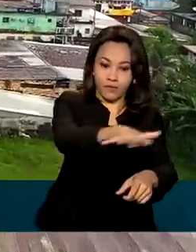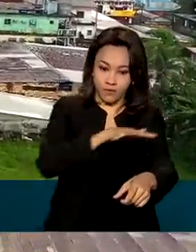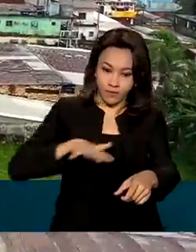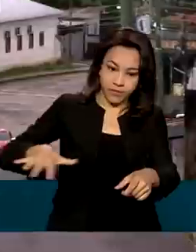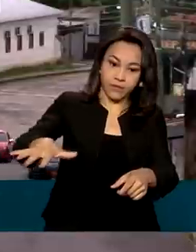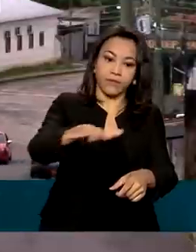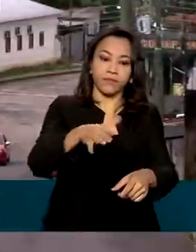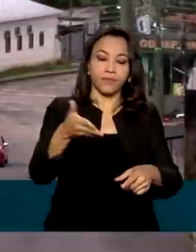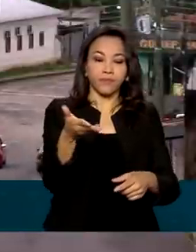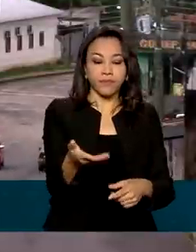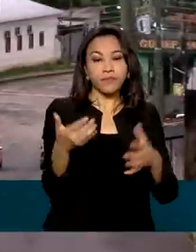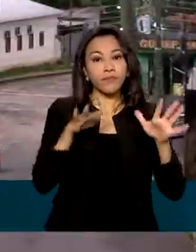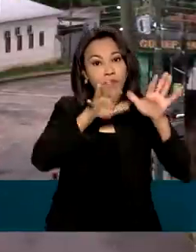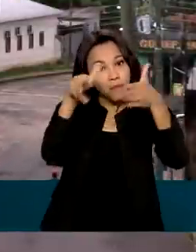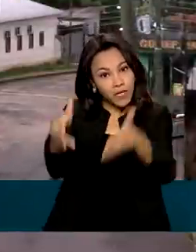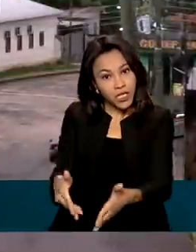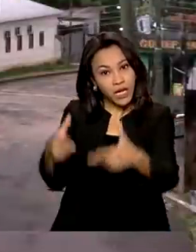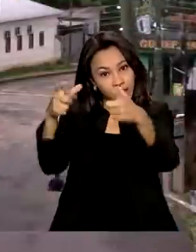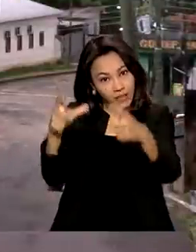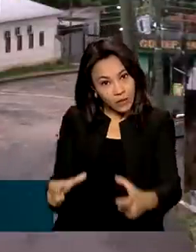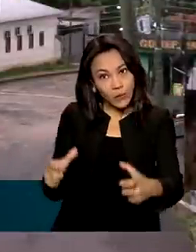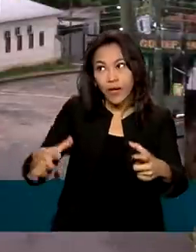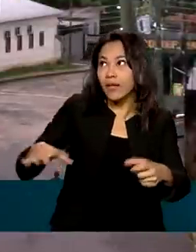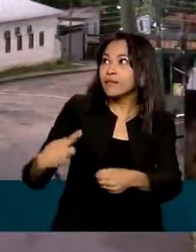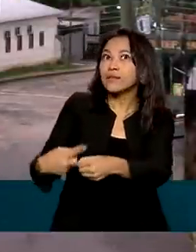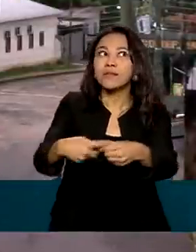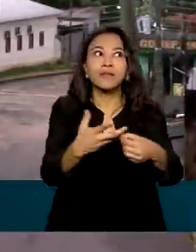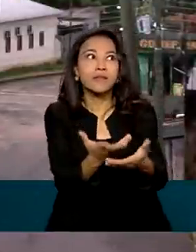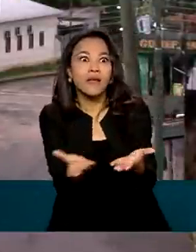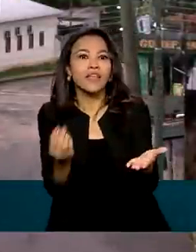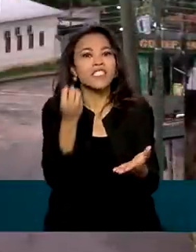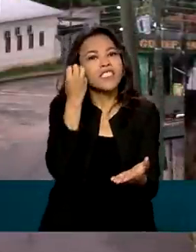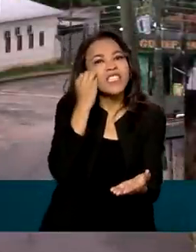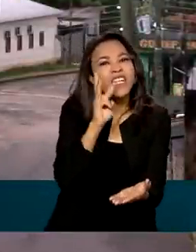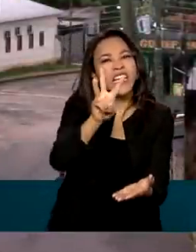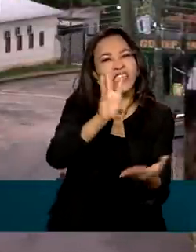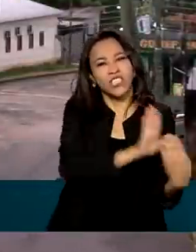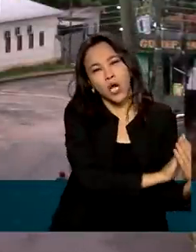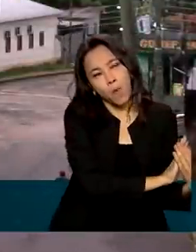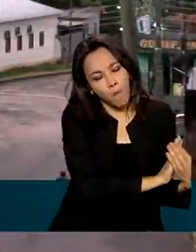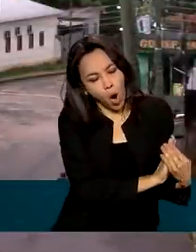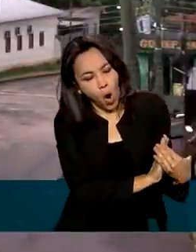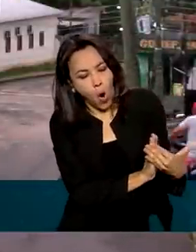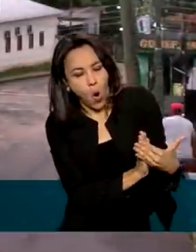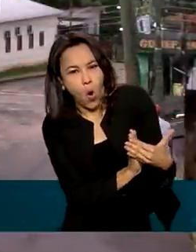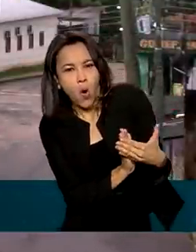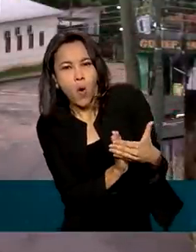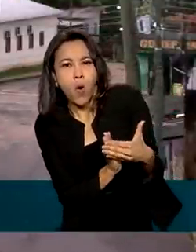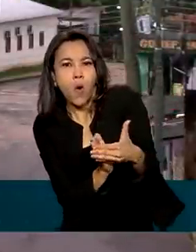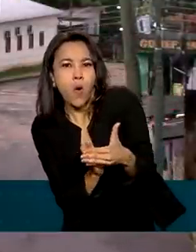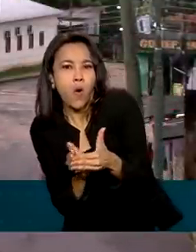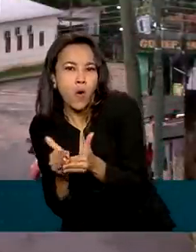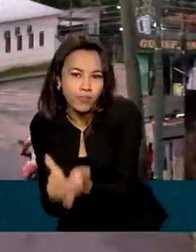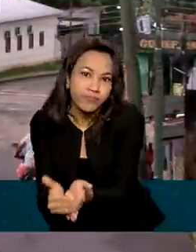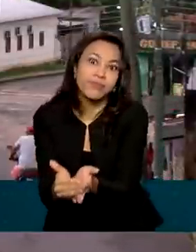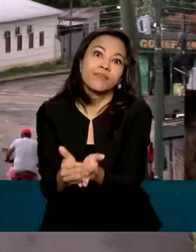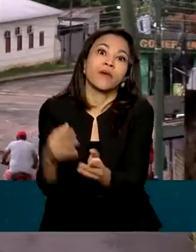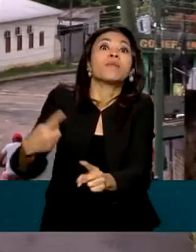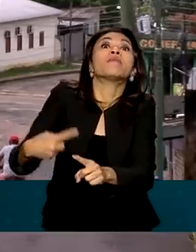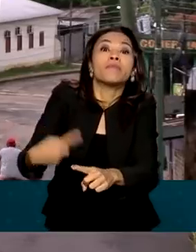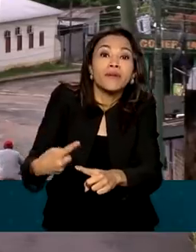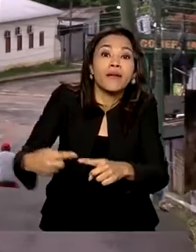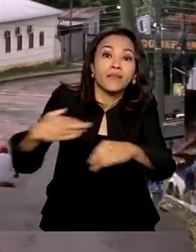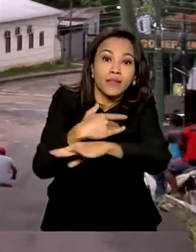Cachorro. Para se chegar a São Gabriel da Cachoeira, são mais de três dias de barco pelo Rio Negro. Isso porque a cidade está a mais de